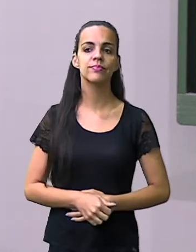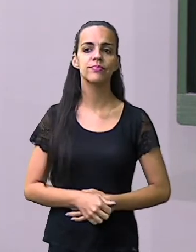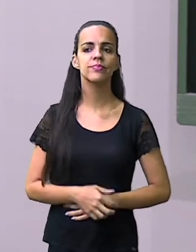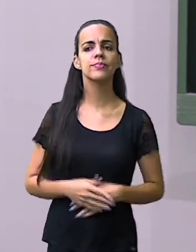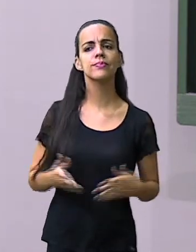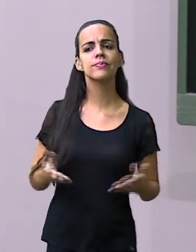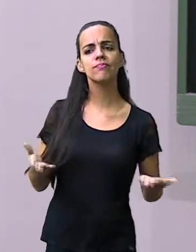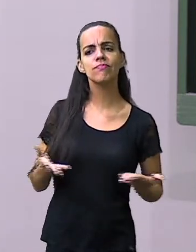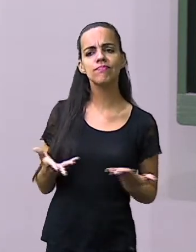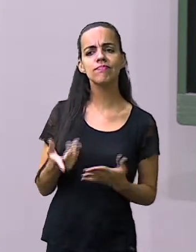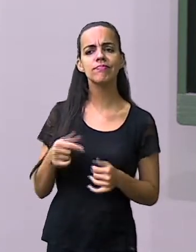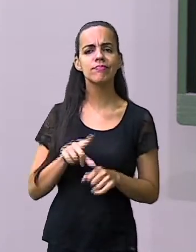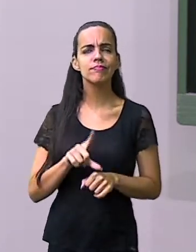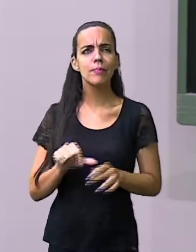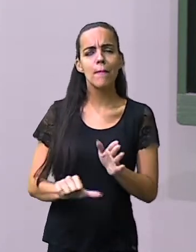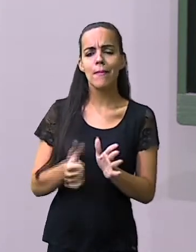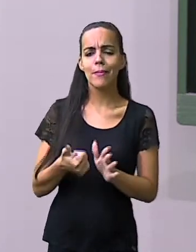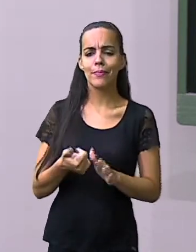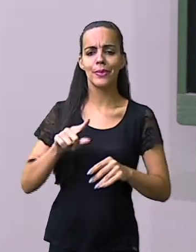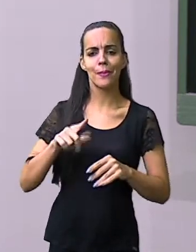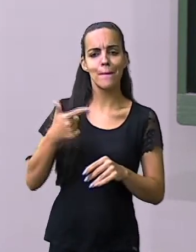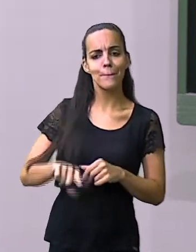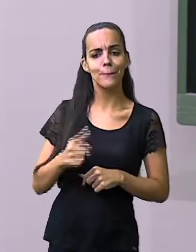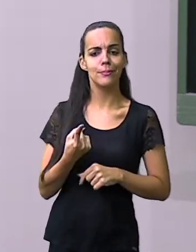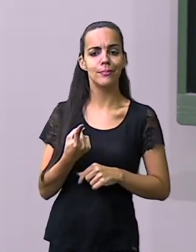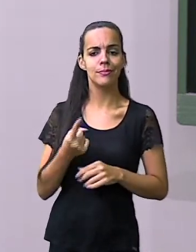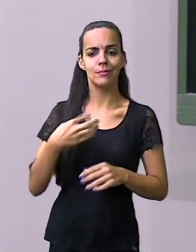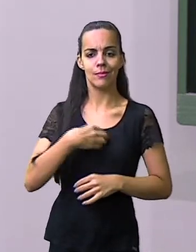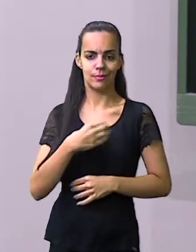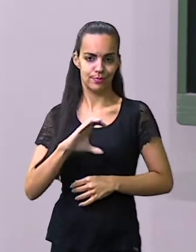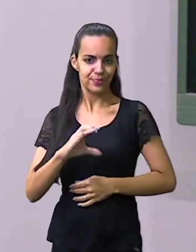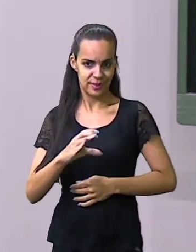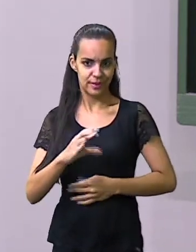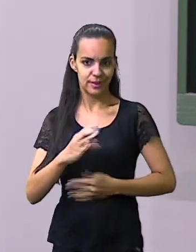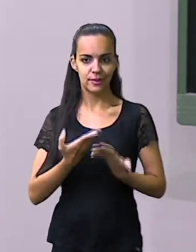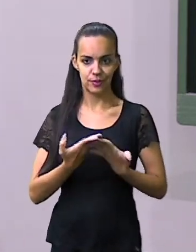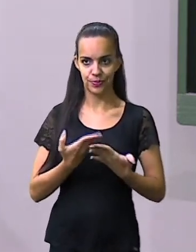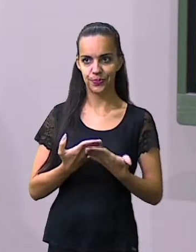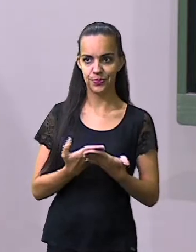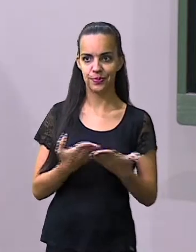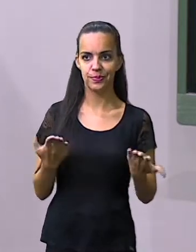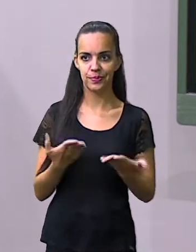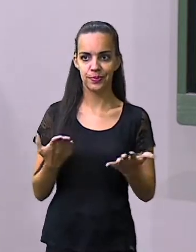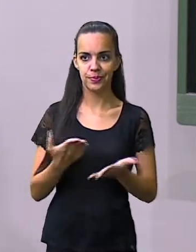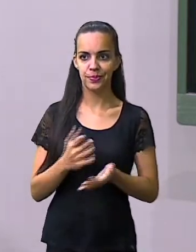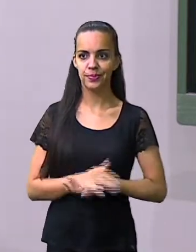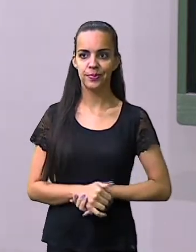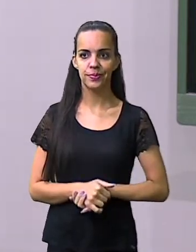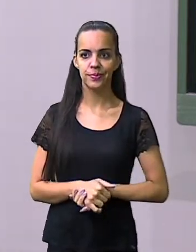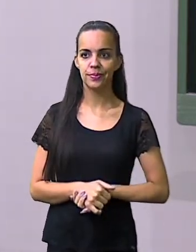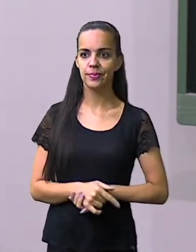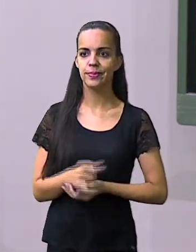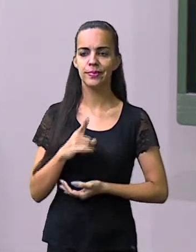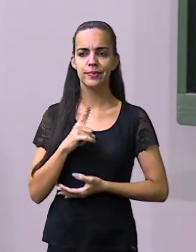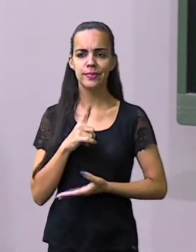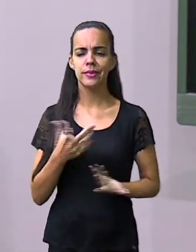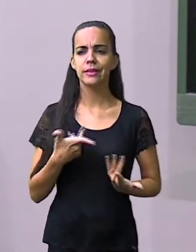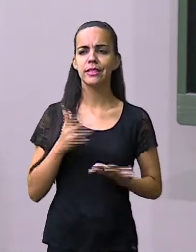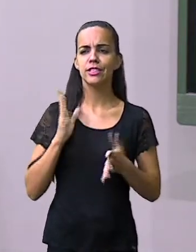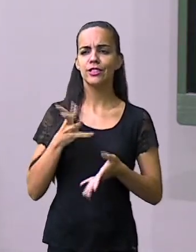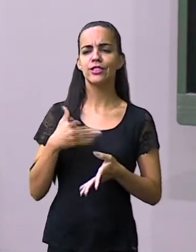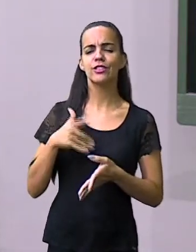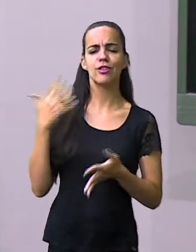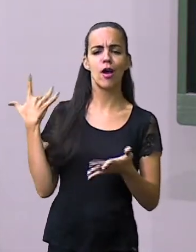Hoje eu estou aqui para mais uma aula de ciências. Na nossa aula passada, no nosso mês todo